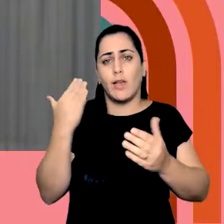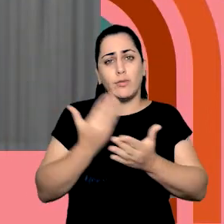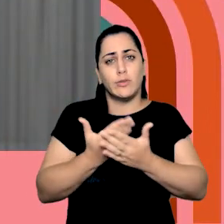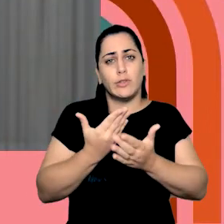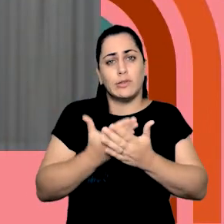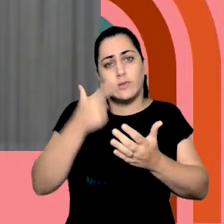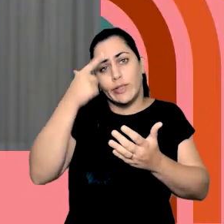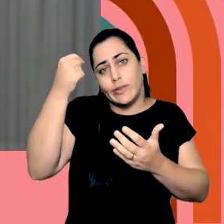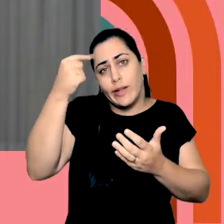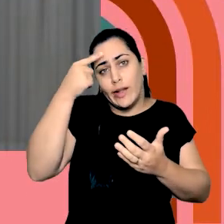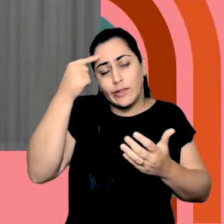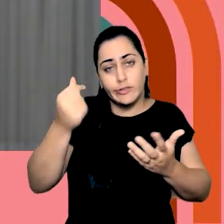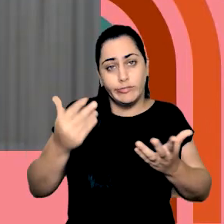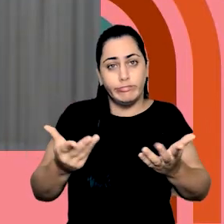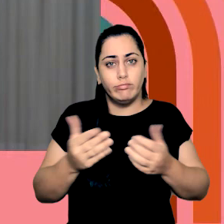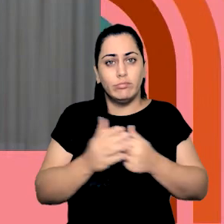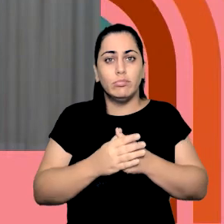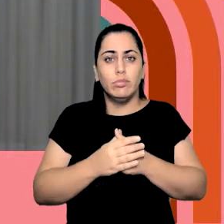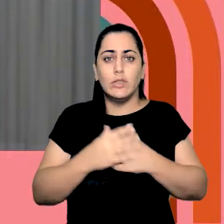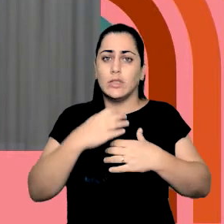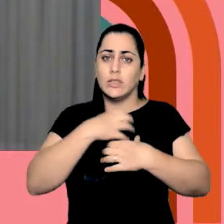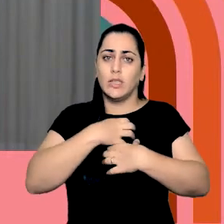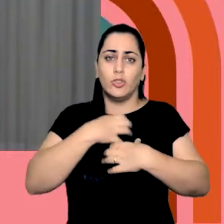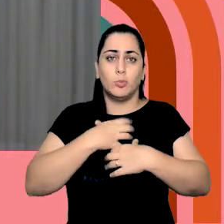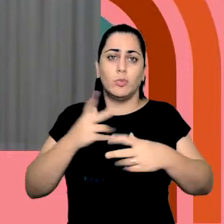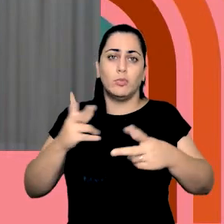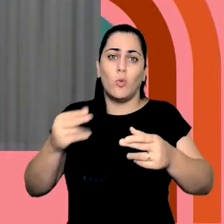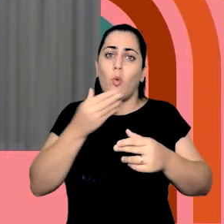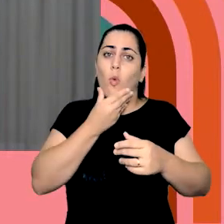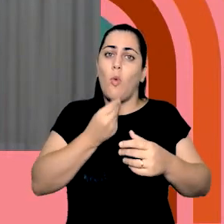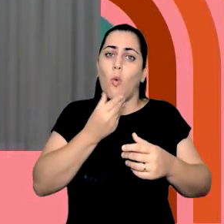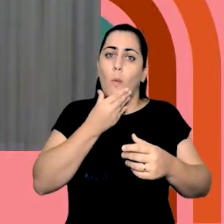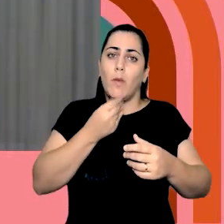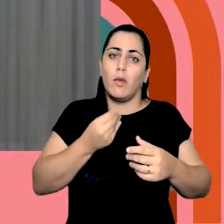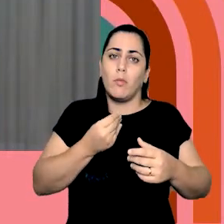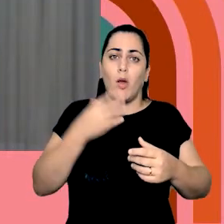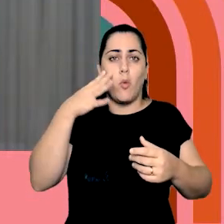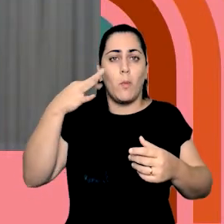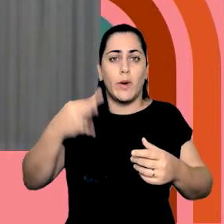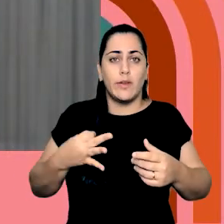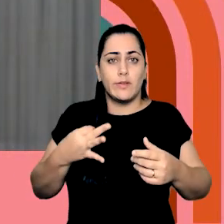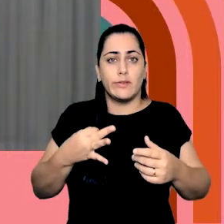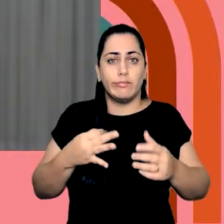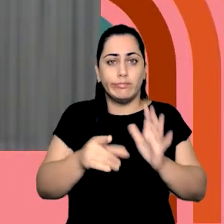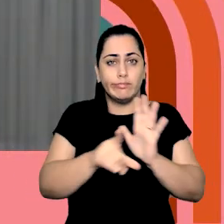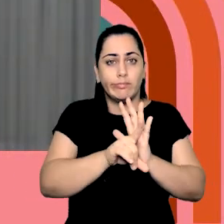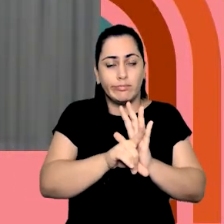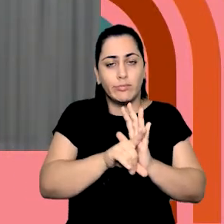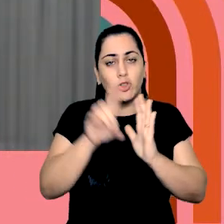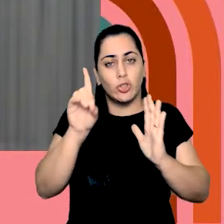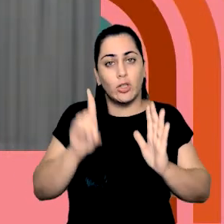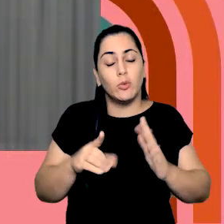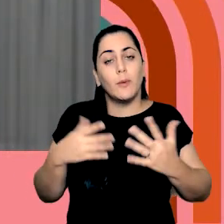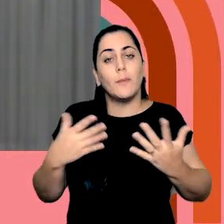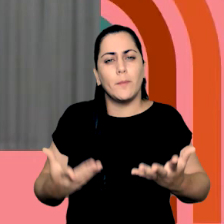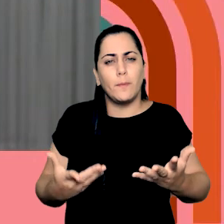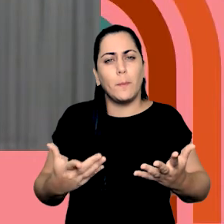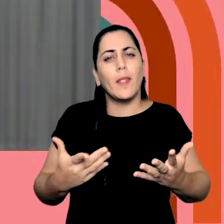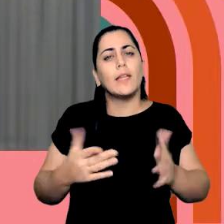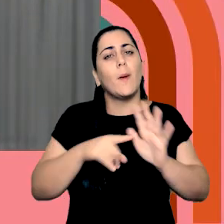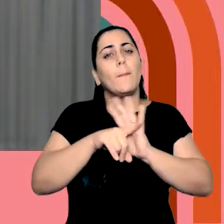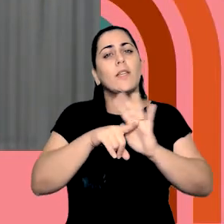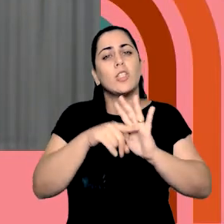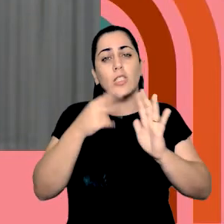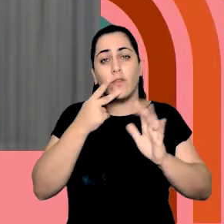que foram os moldes masculinos de entender e compreender o direito. Então, o que essa pesquisa fala é que o